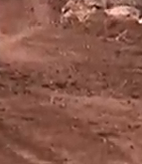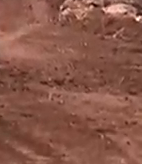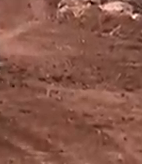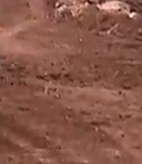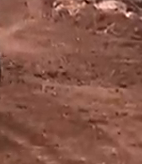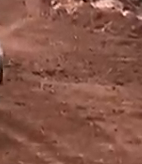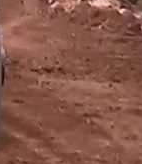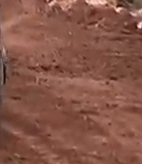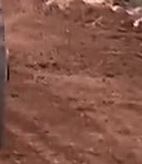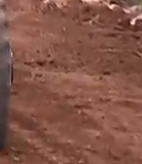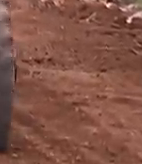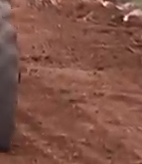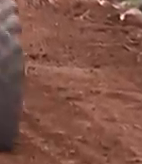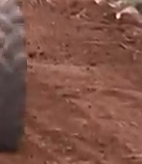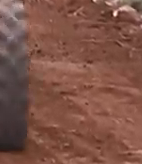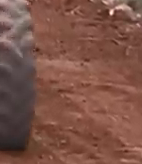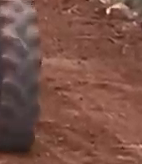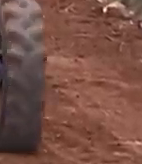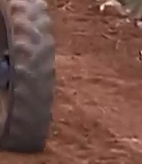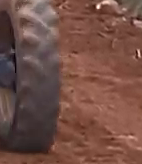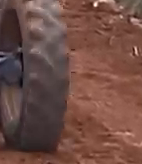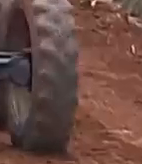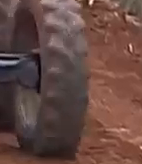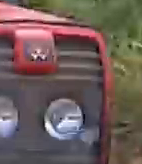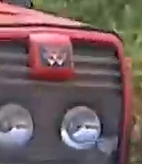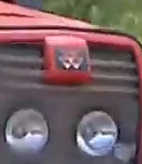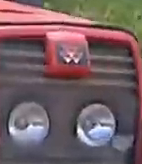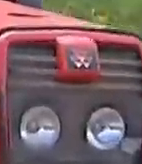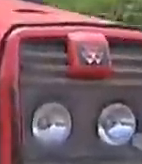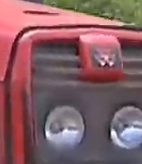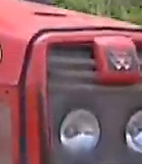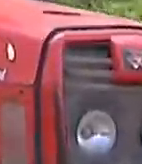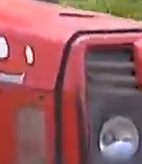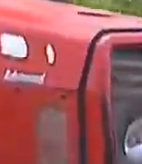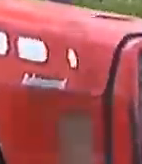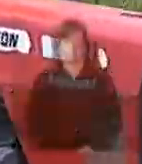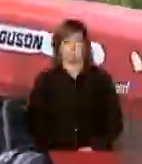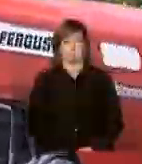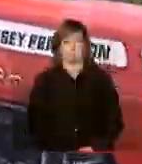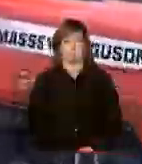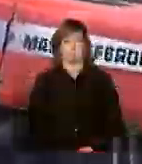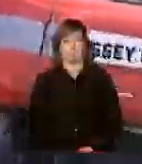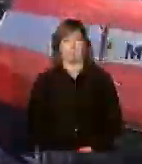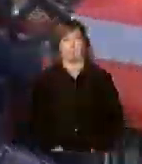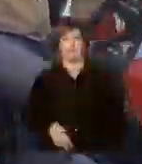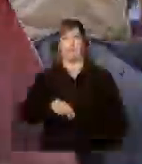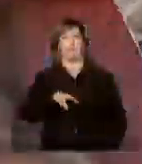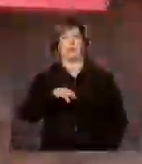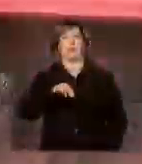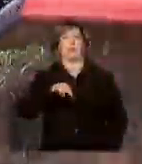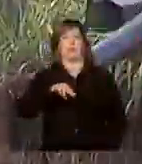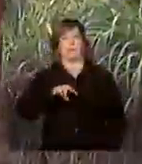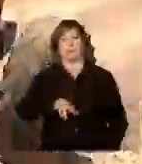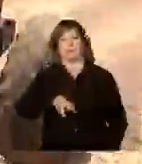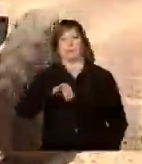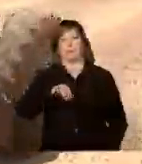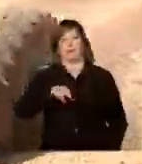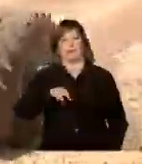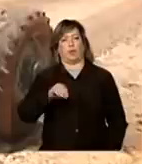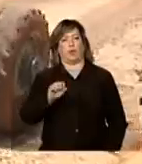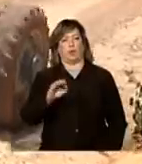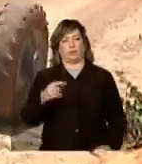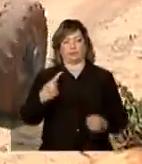rural e tira sustento, principalmente da agricultura. São mais de 400 famílias de agricultores familiares.